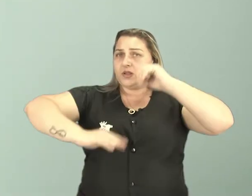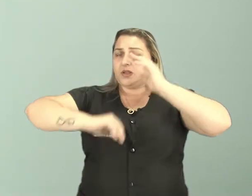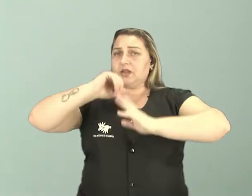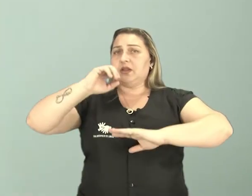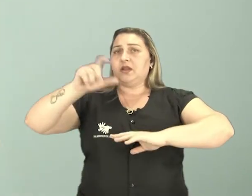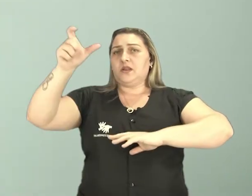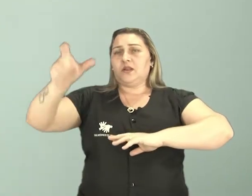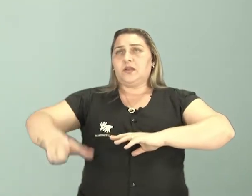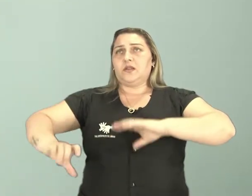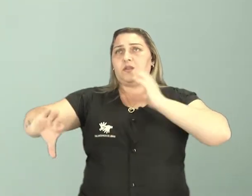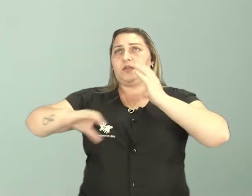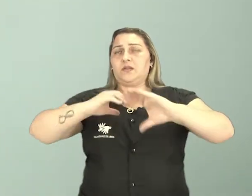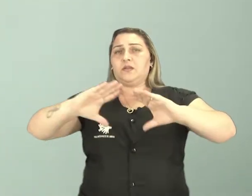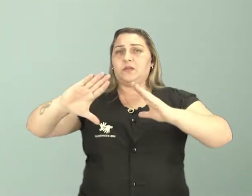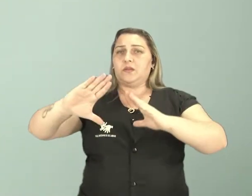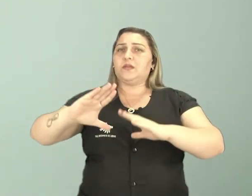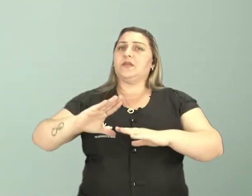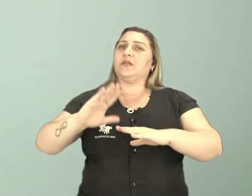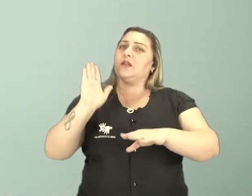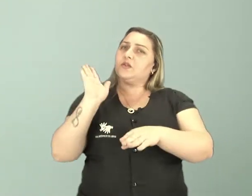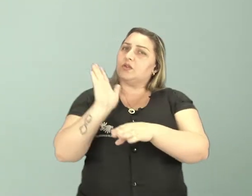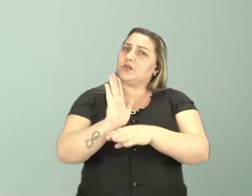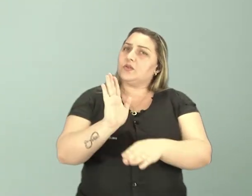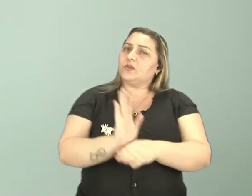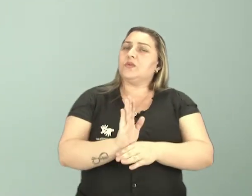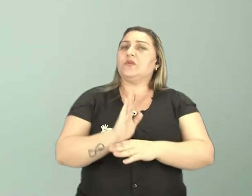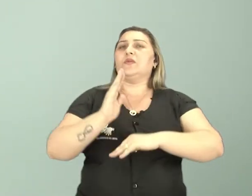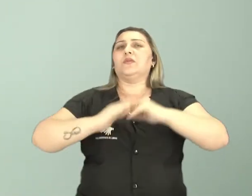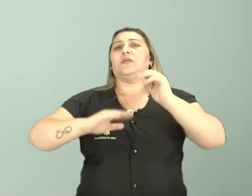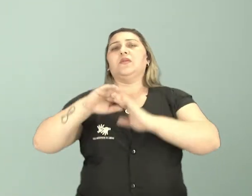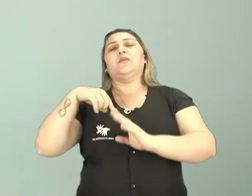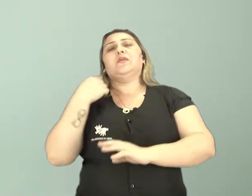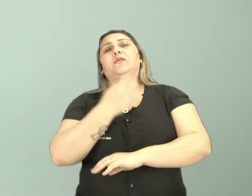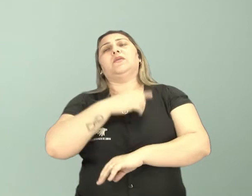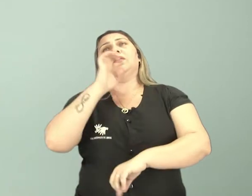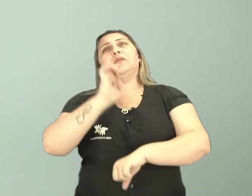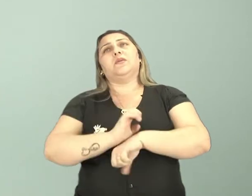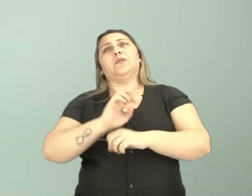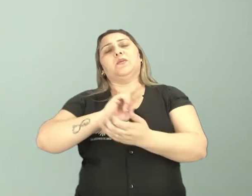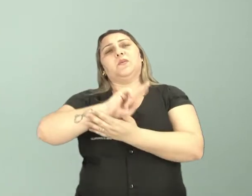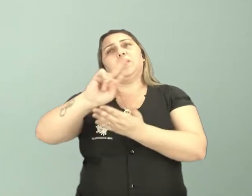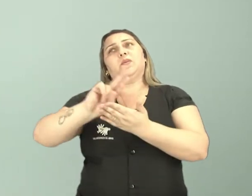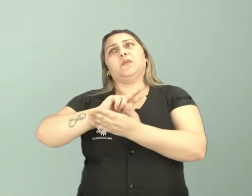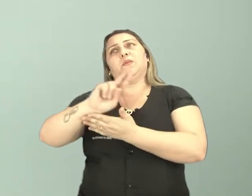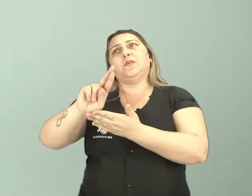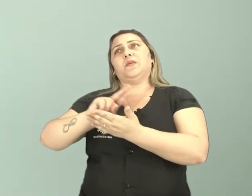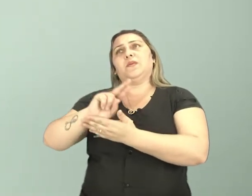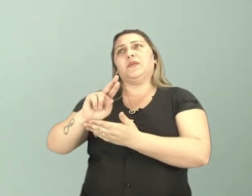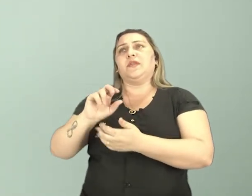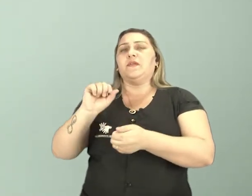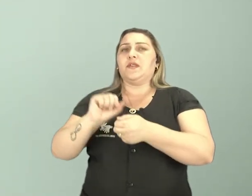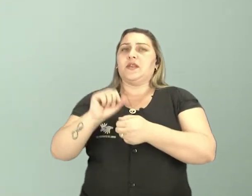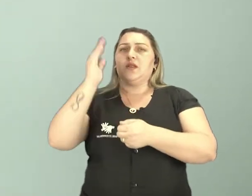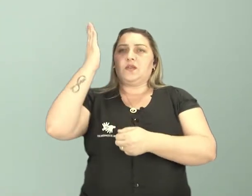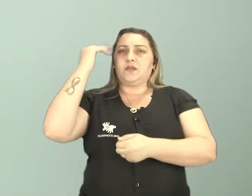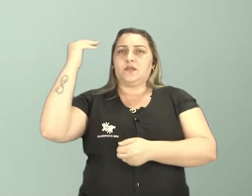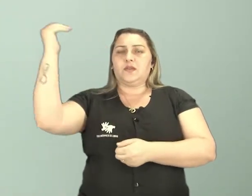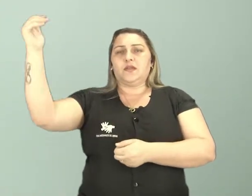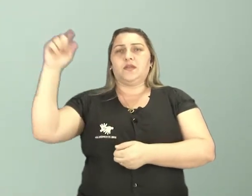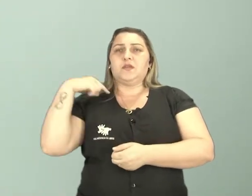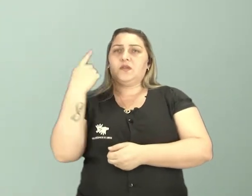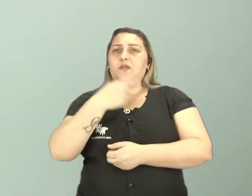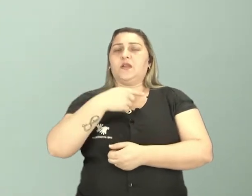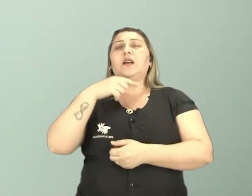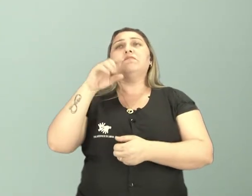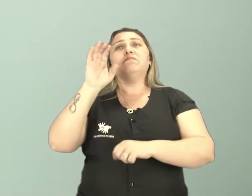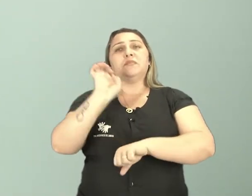que acolhem esse músico no nosso estado. E aí a gente poderia falar de diversos músicos que fizeram sucesso ou não no